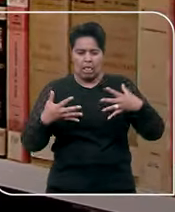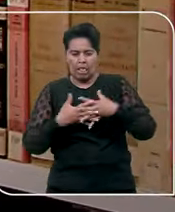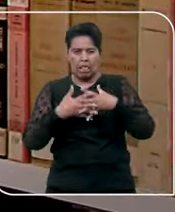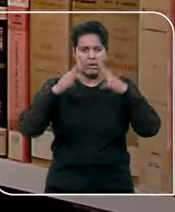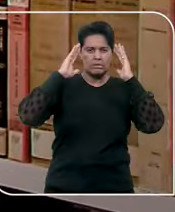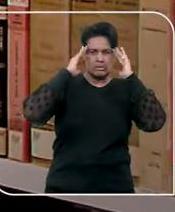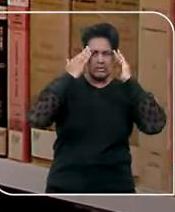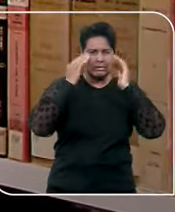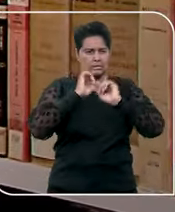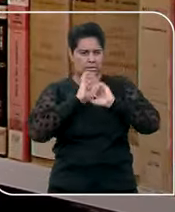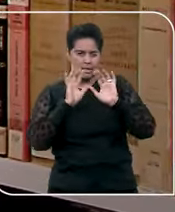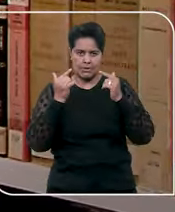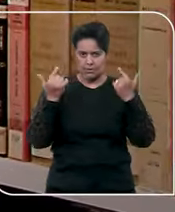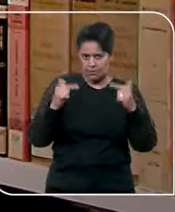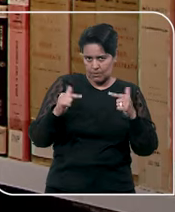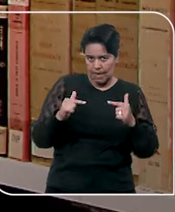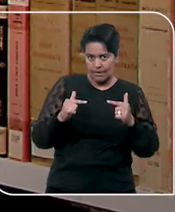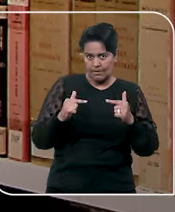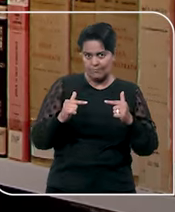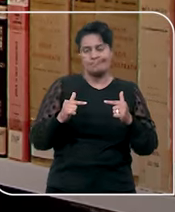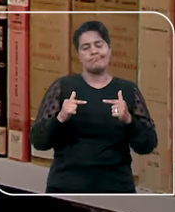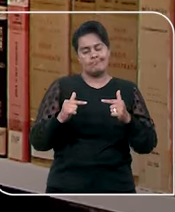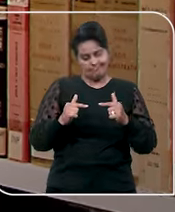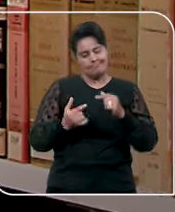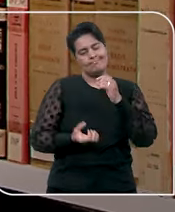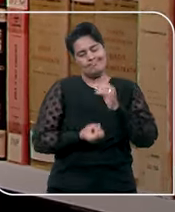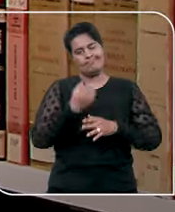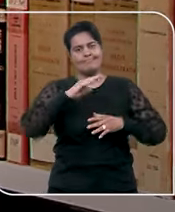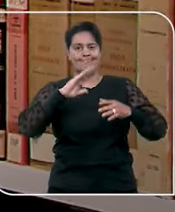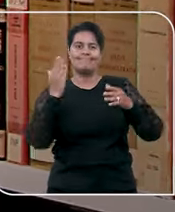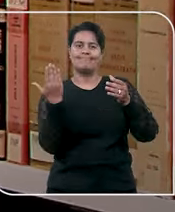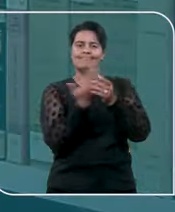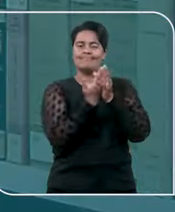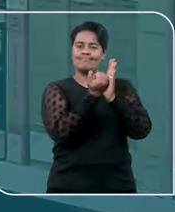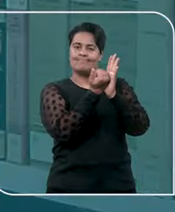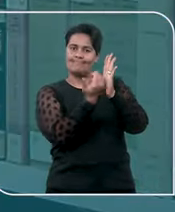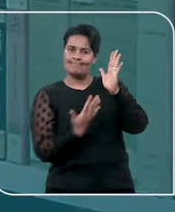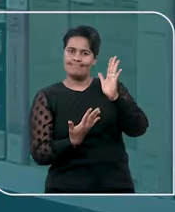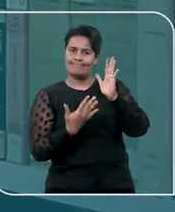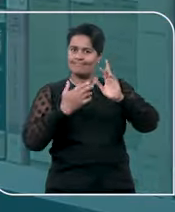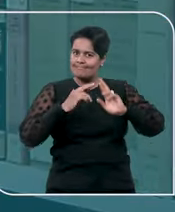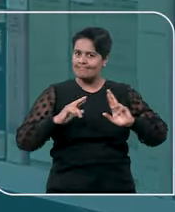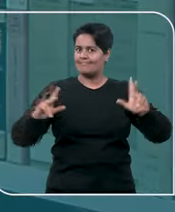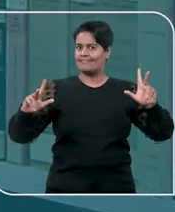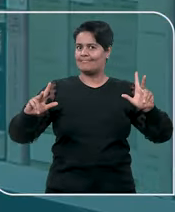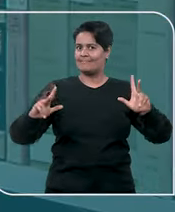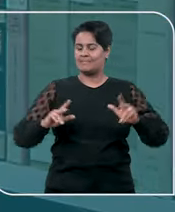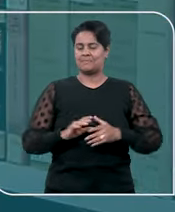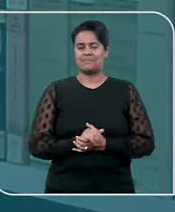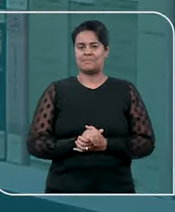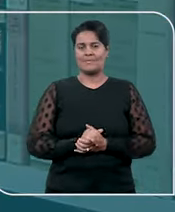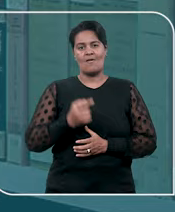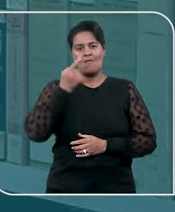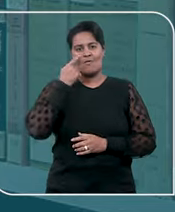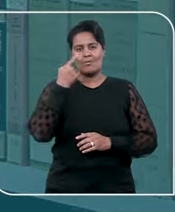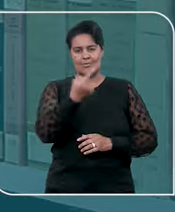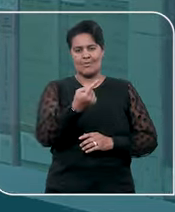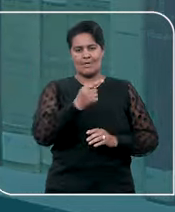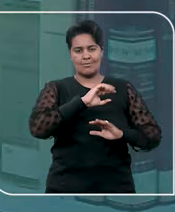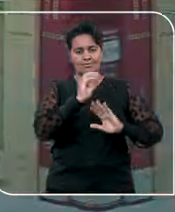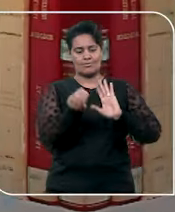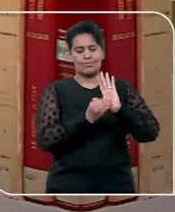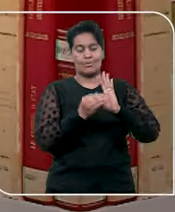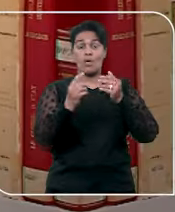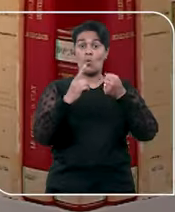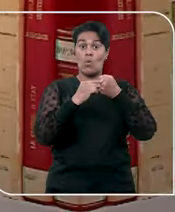Tribunal Federal ou do Superior Tribunal de Justiça, entram em cena os embargos de divergência. Veja o que diz o artigo